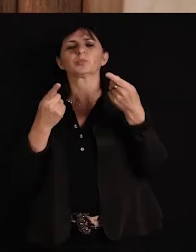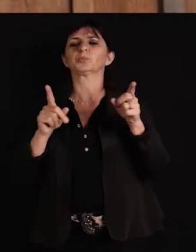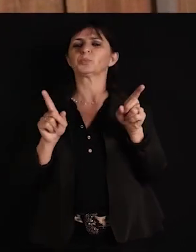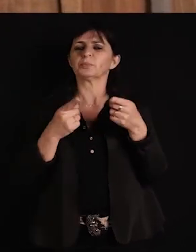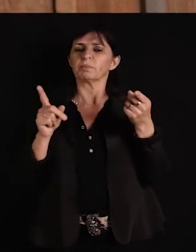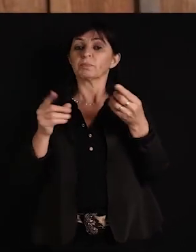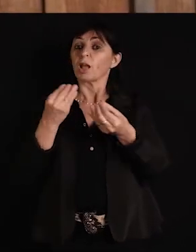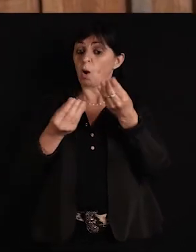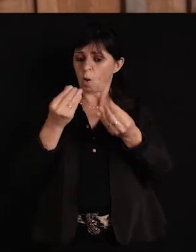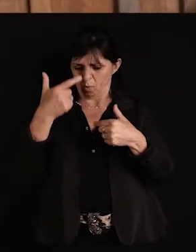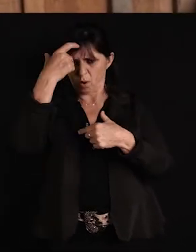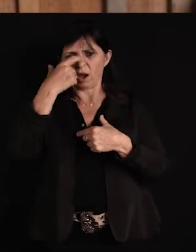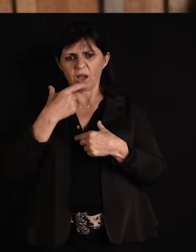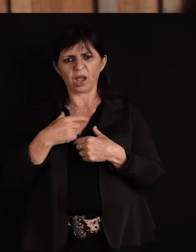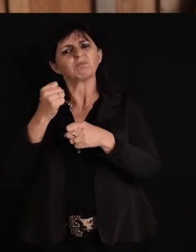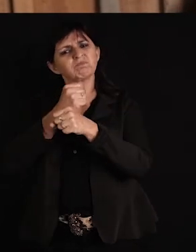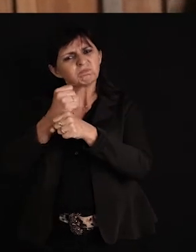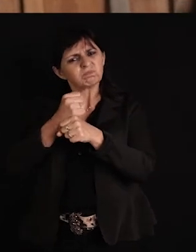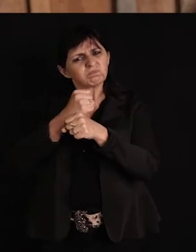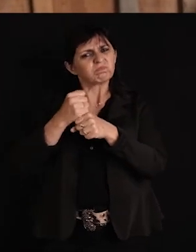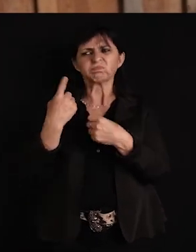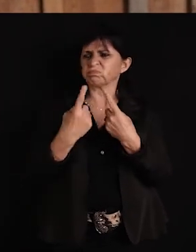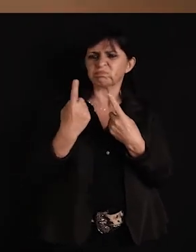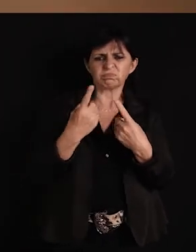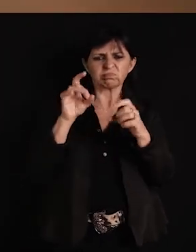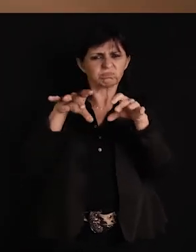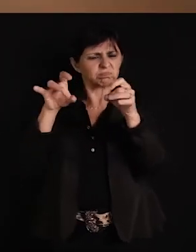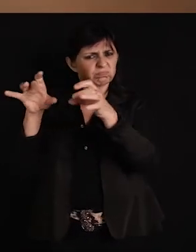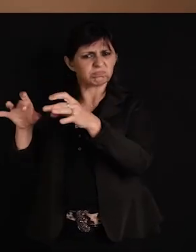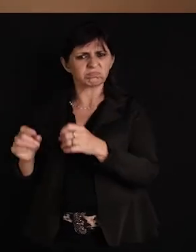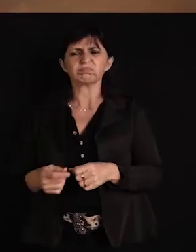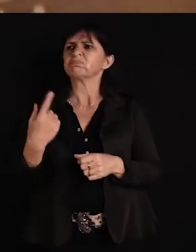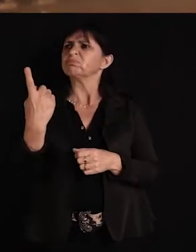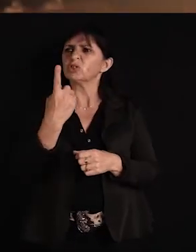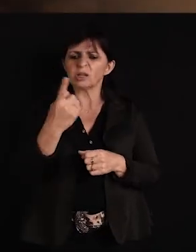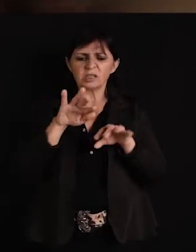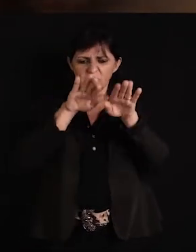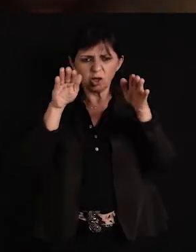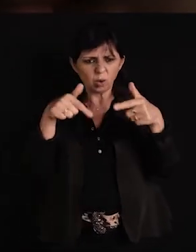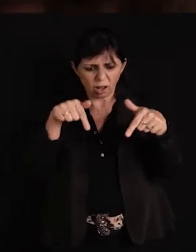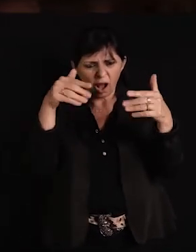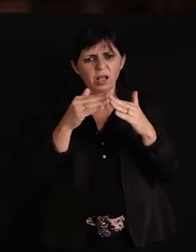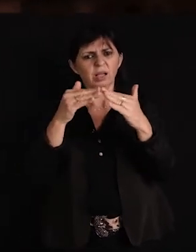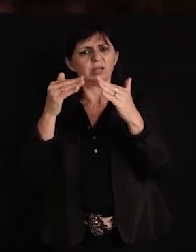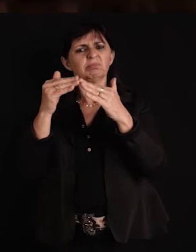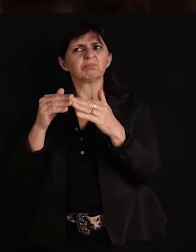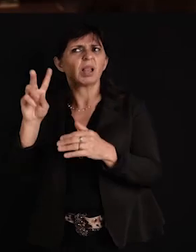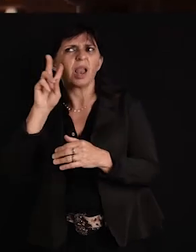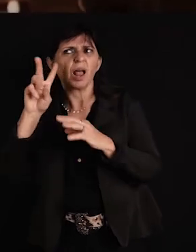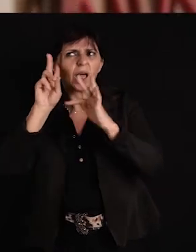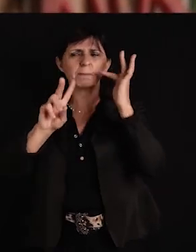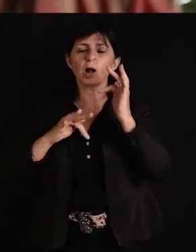Pois como eu há tantos outros extraviados Que se encontram no exílio de igual pão Pra conspirar contra o destino